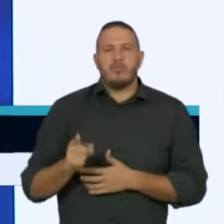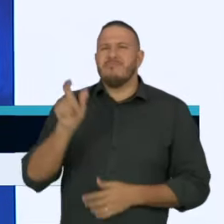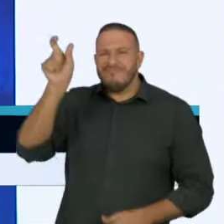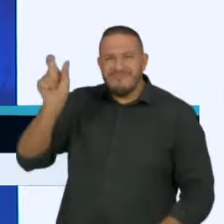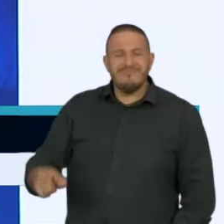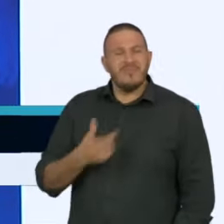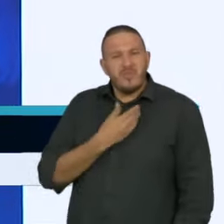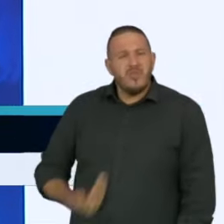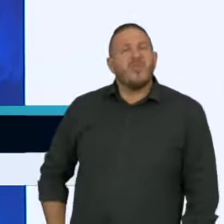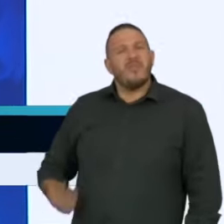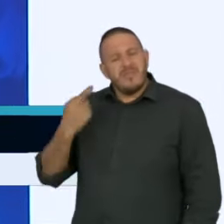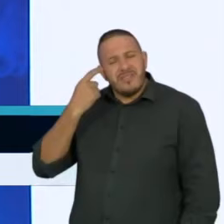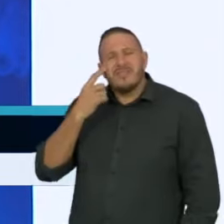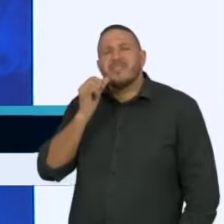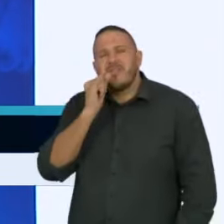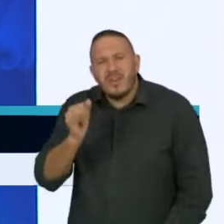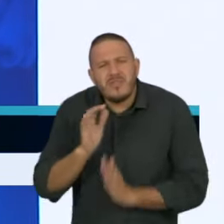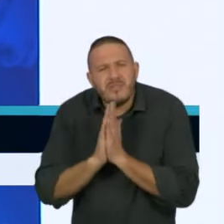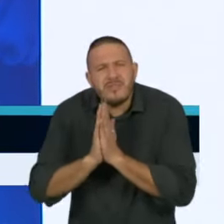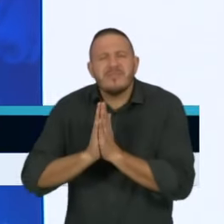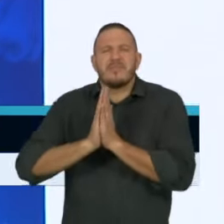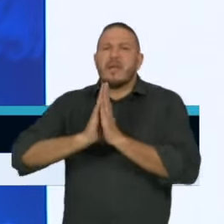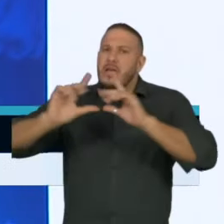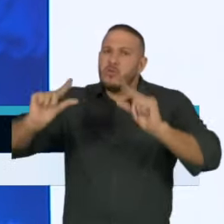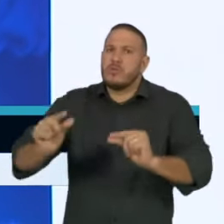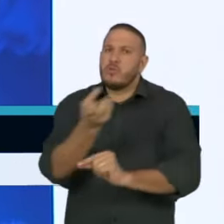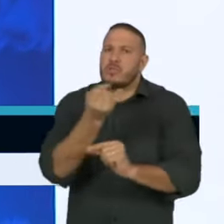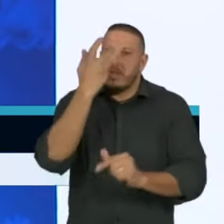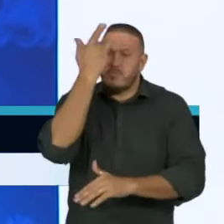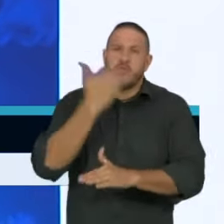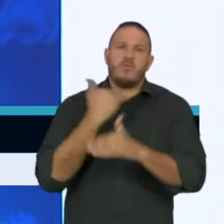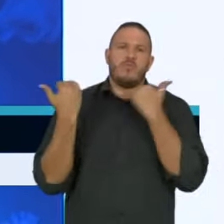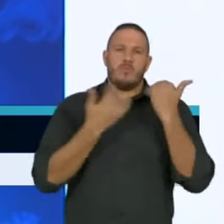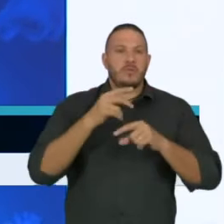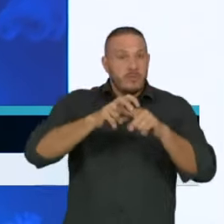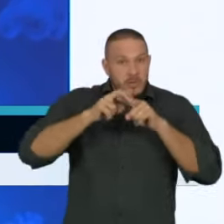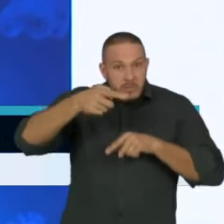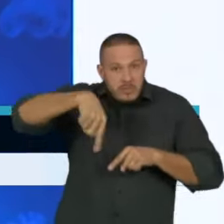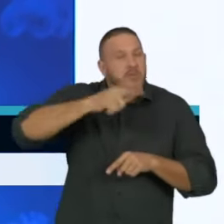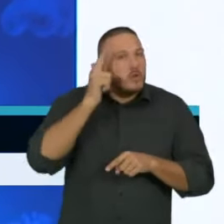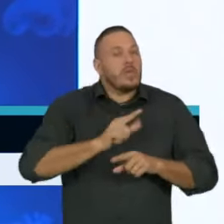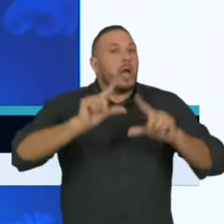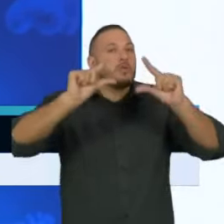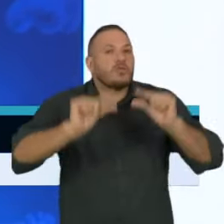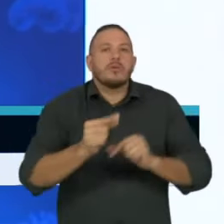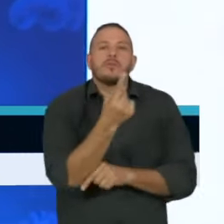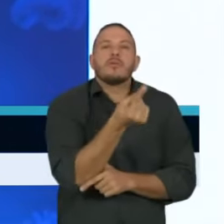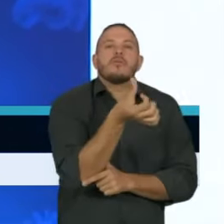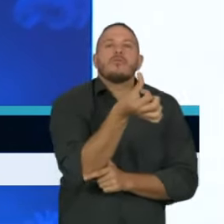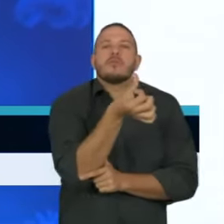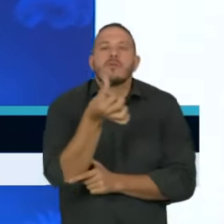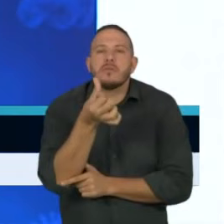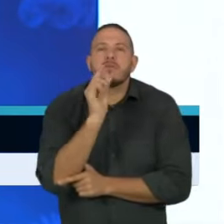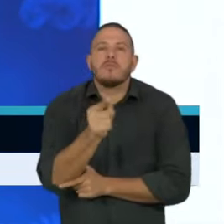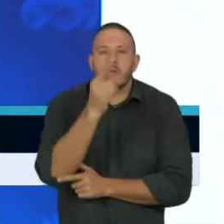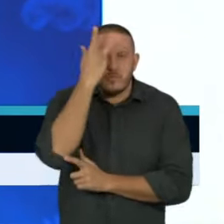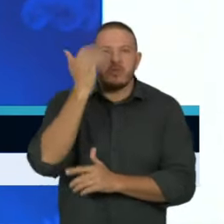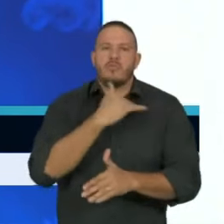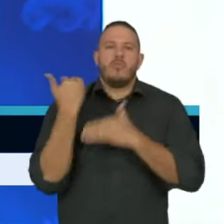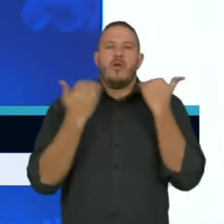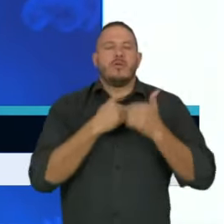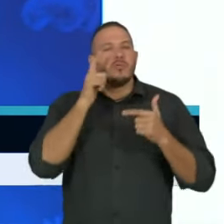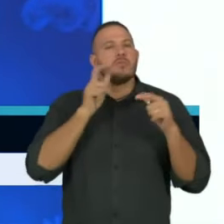exatamente isso, precisamos reduzir o número de mortes. Com essas medidas, vamos reduzir em 166 mil mortes.